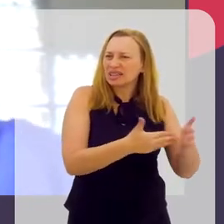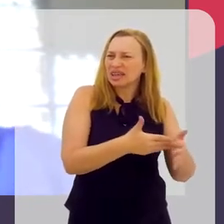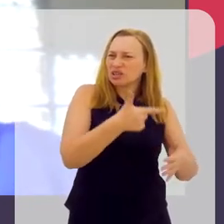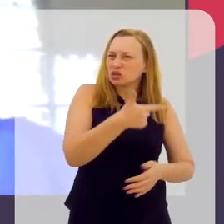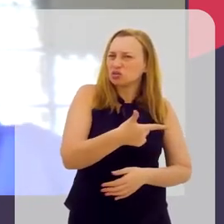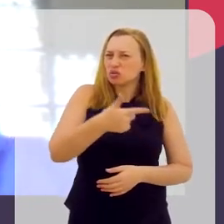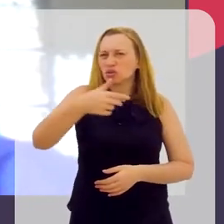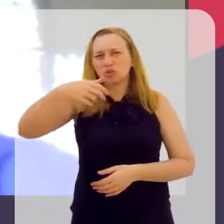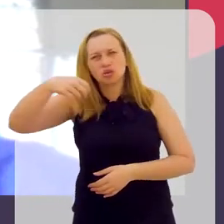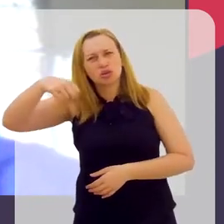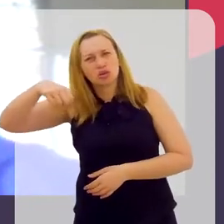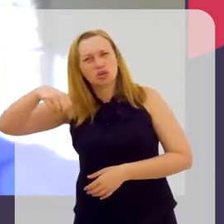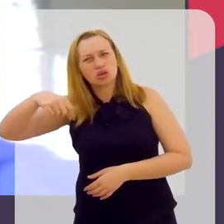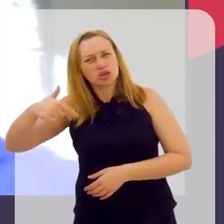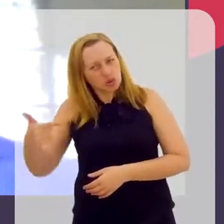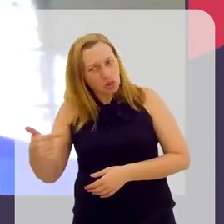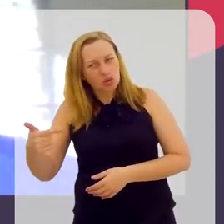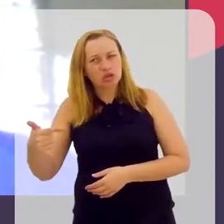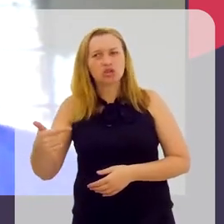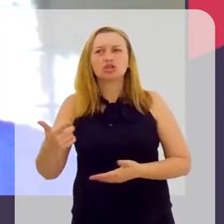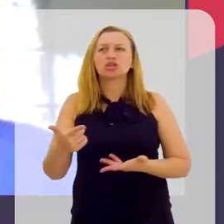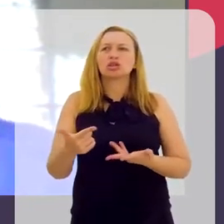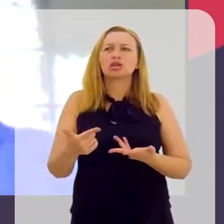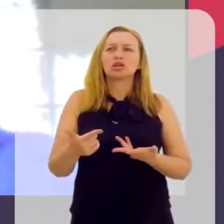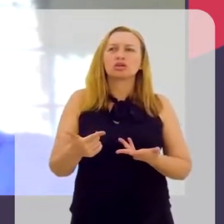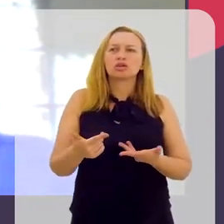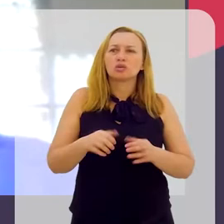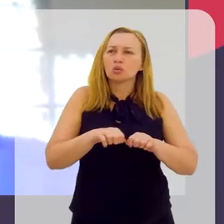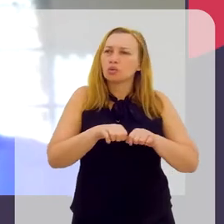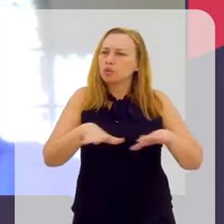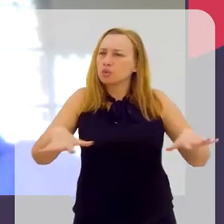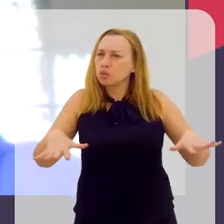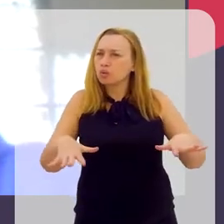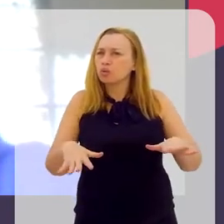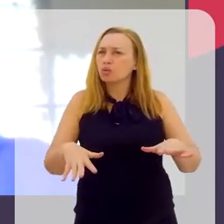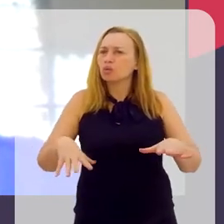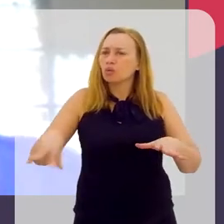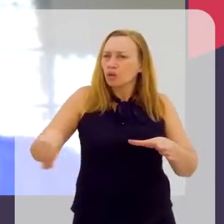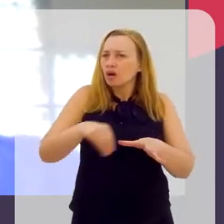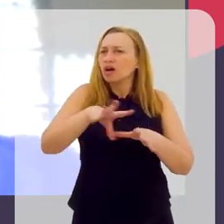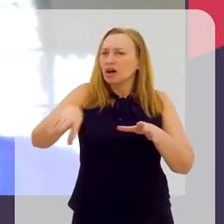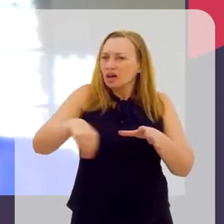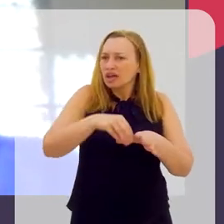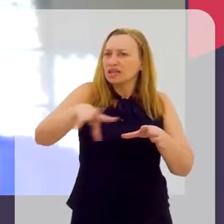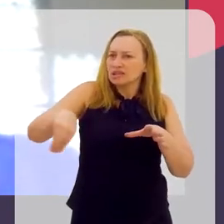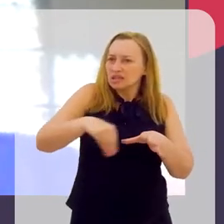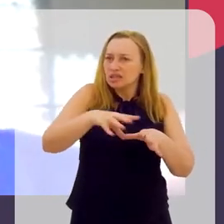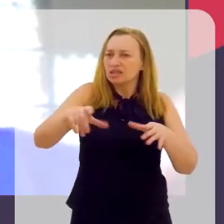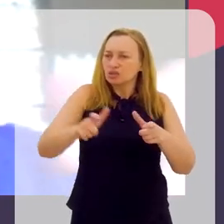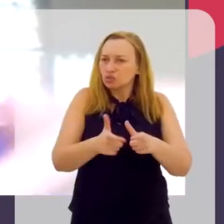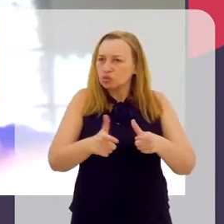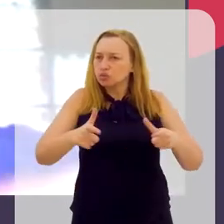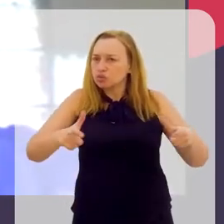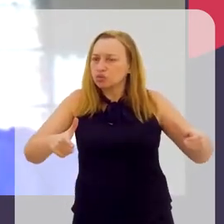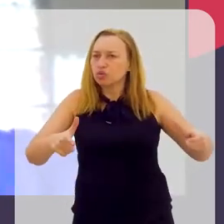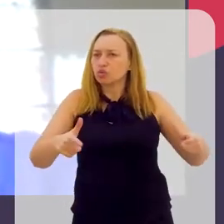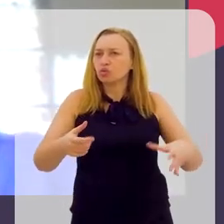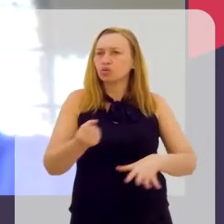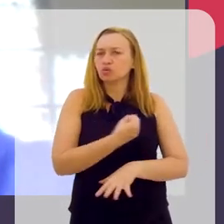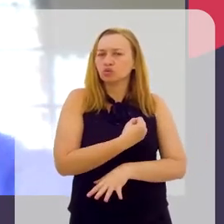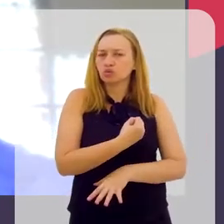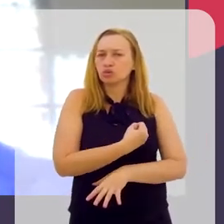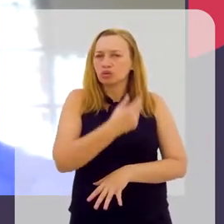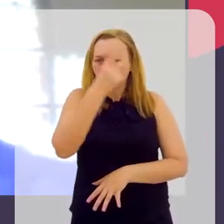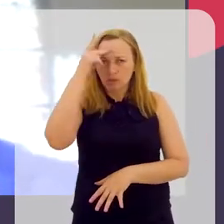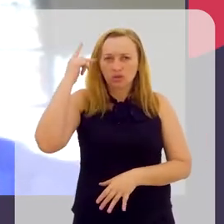2002, de 99 a 2002, então fui estendendo, fui acrescentando, fui crescendo o número de